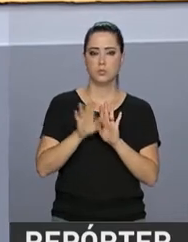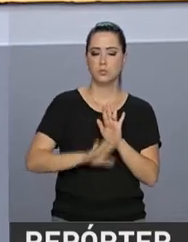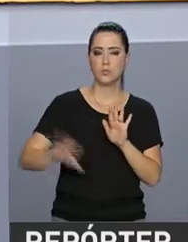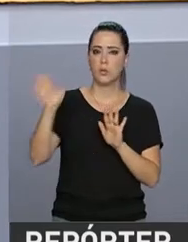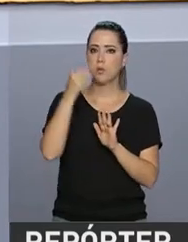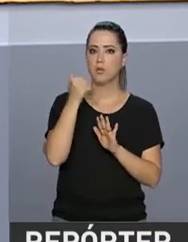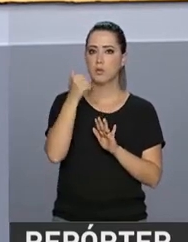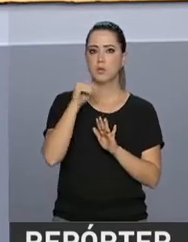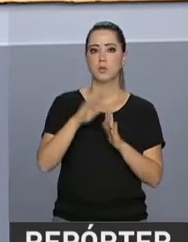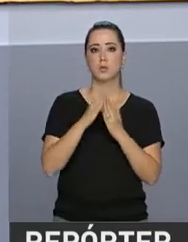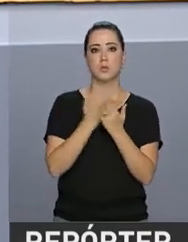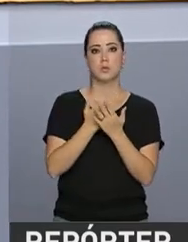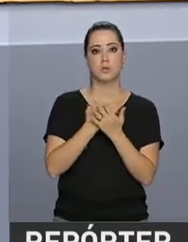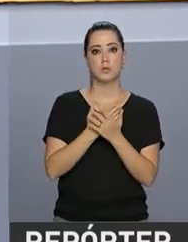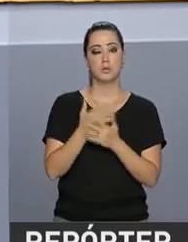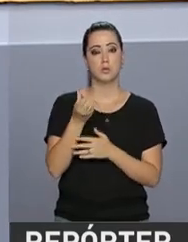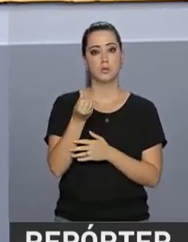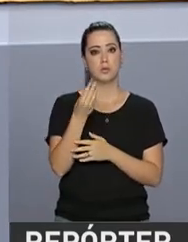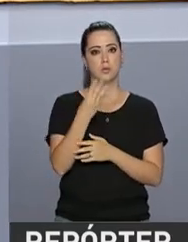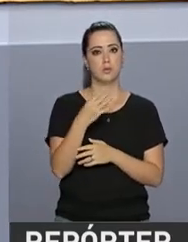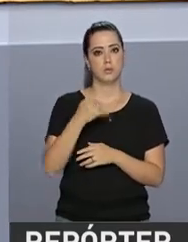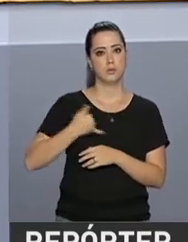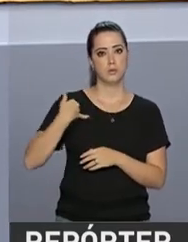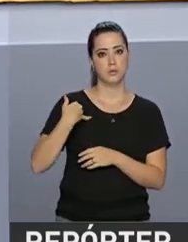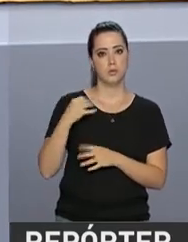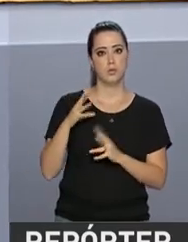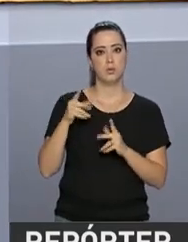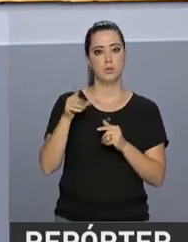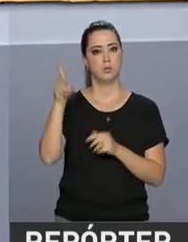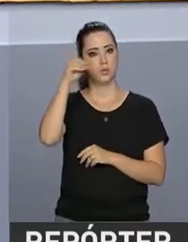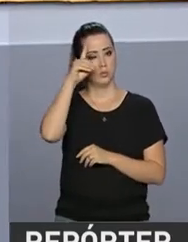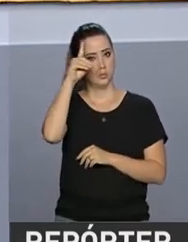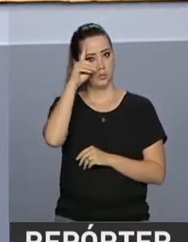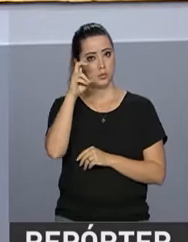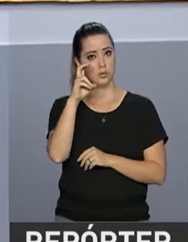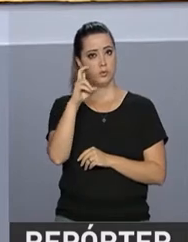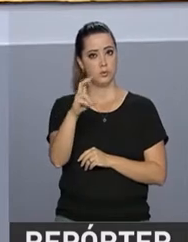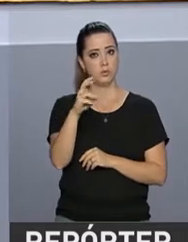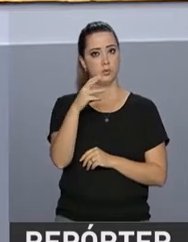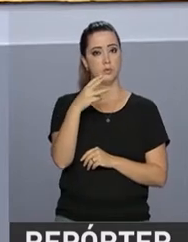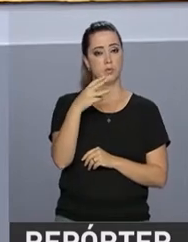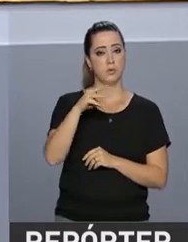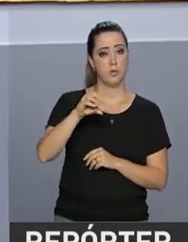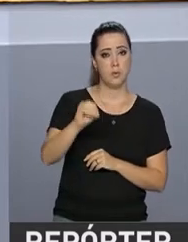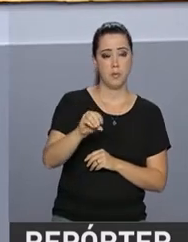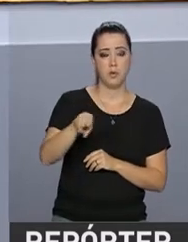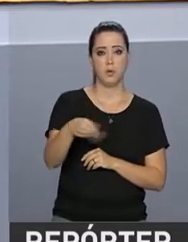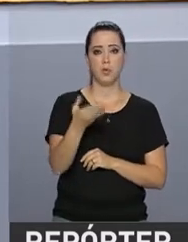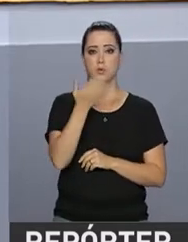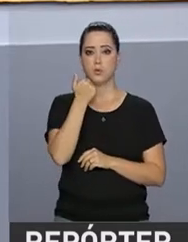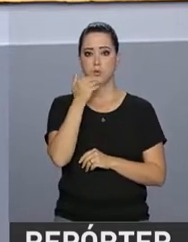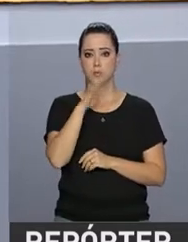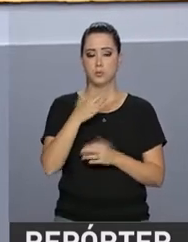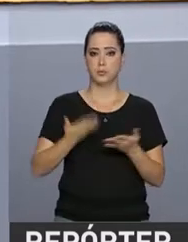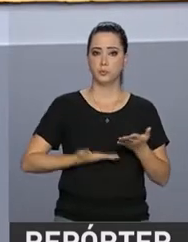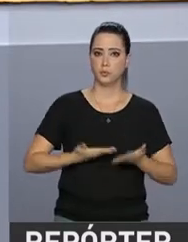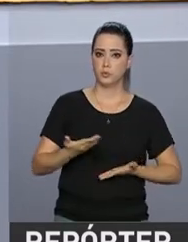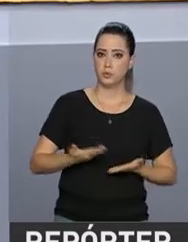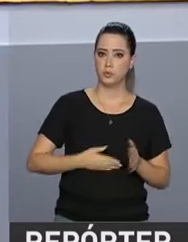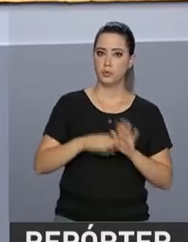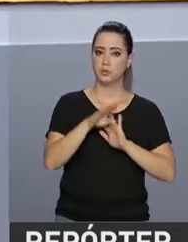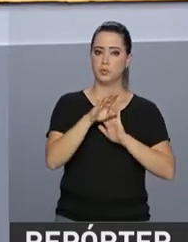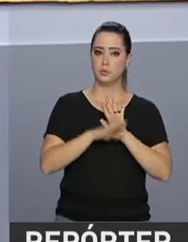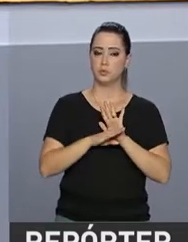Nacional de Alimentação Escolar completa 63 anos. Todos os dias são 50 milhões de refeições servidas pelo